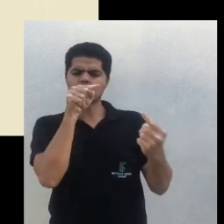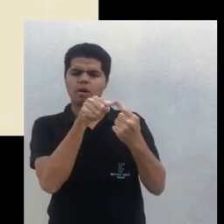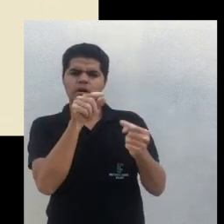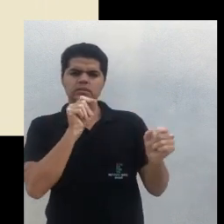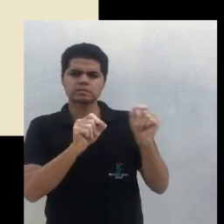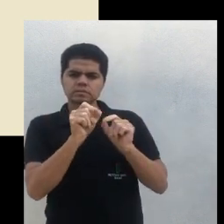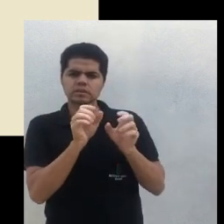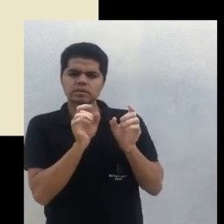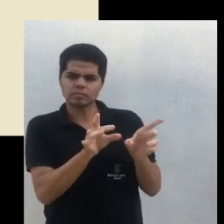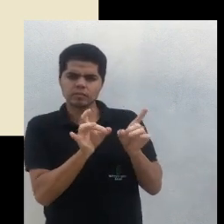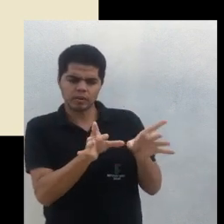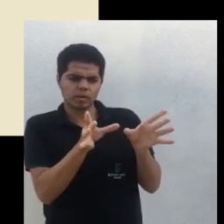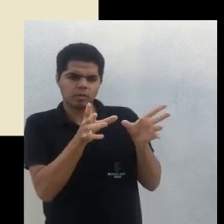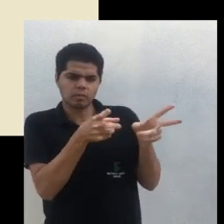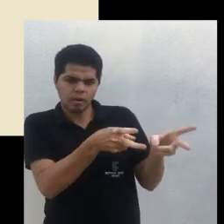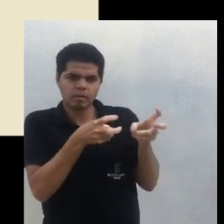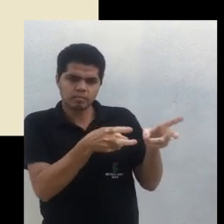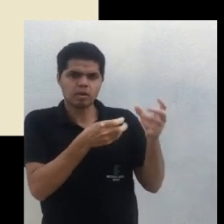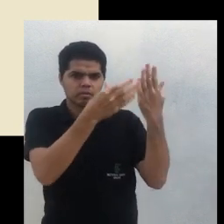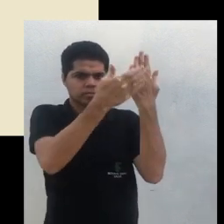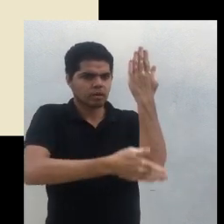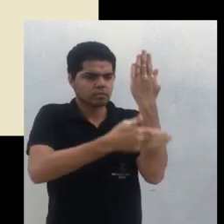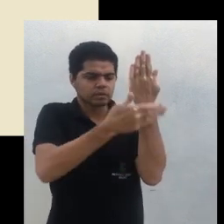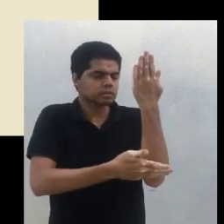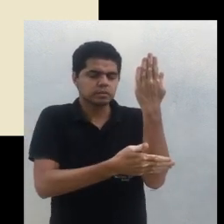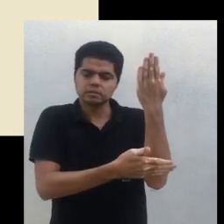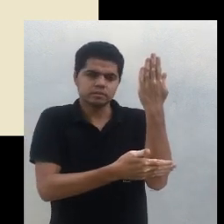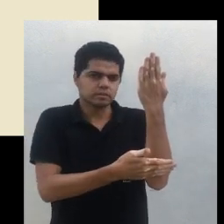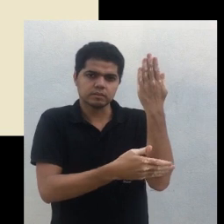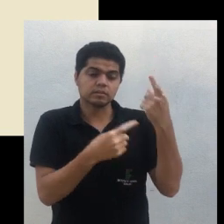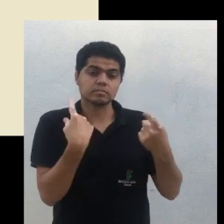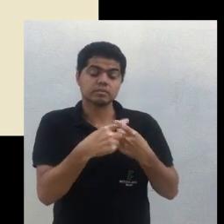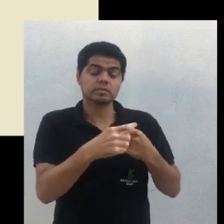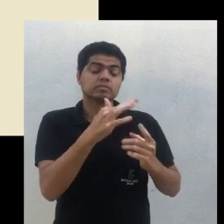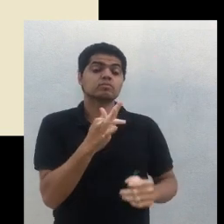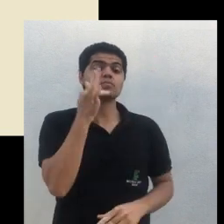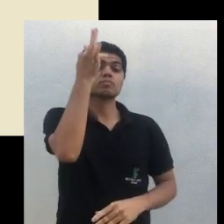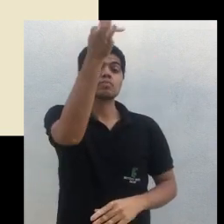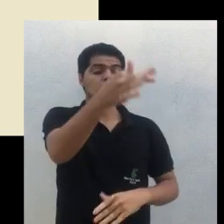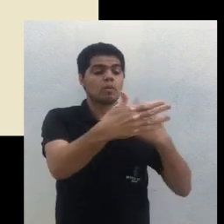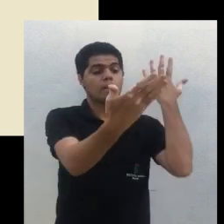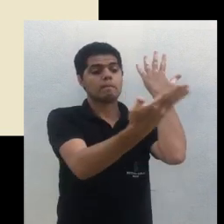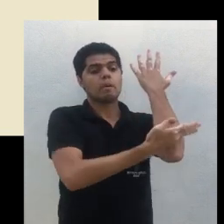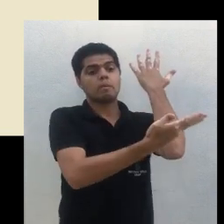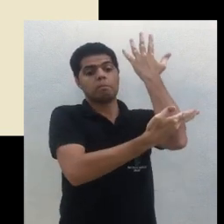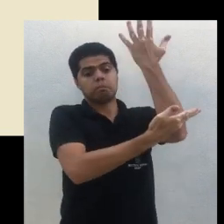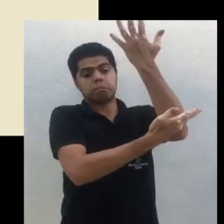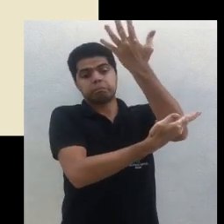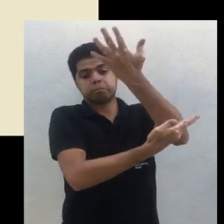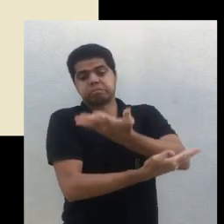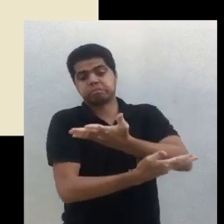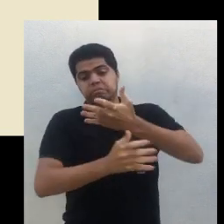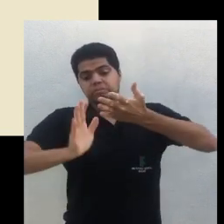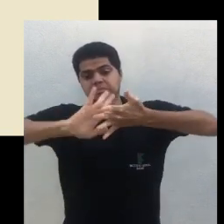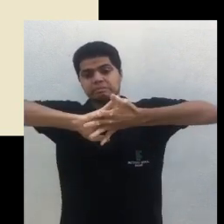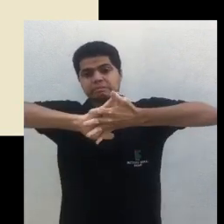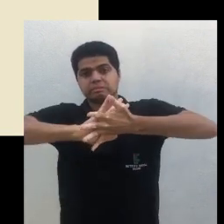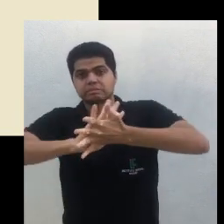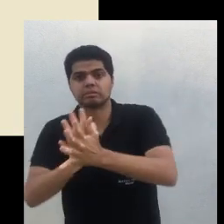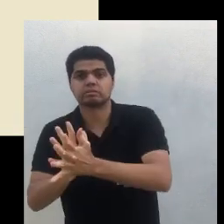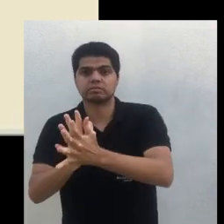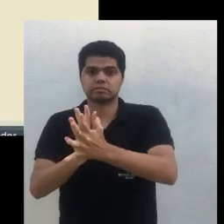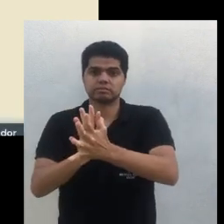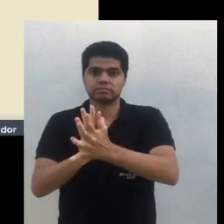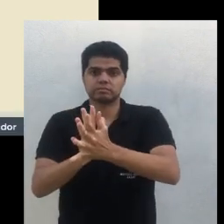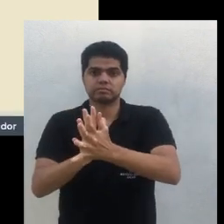citros que está aqui ou a de manga que está aqui por isso que eu digo se você vai plantar a madeira para você explorar comercialmente faça